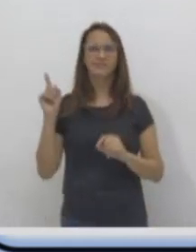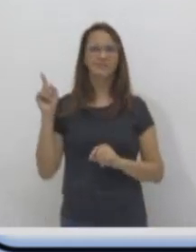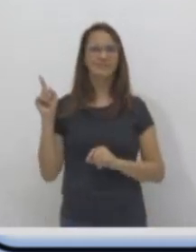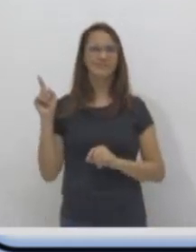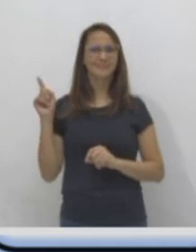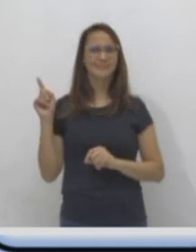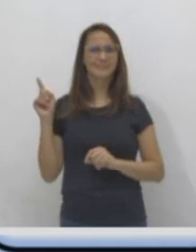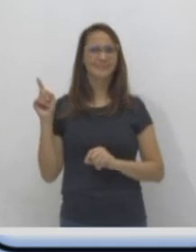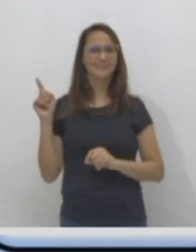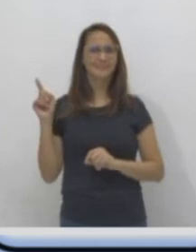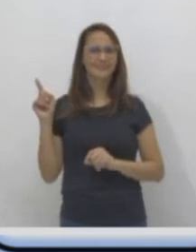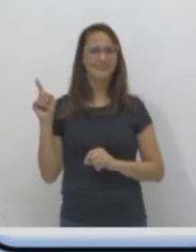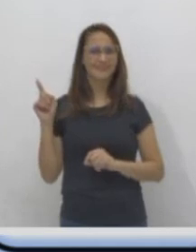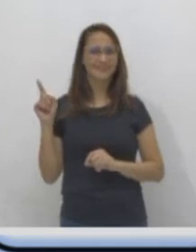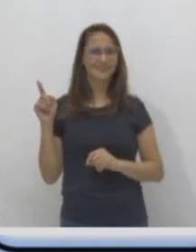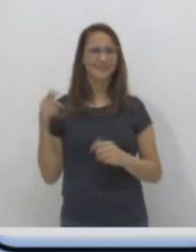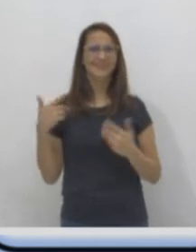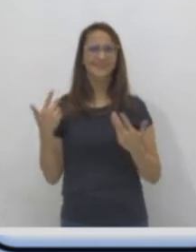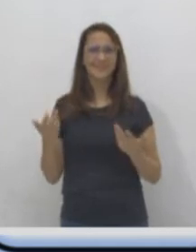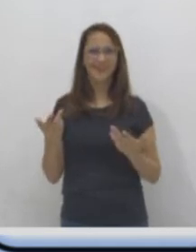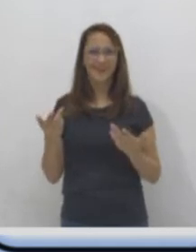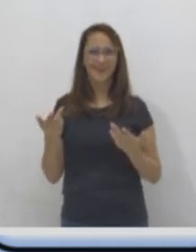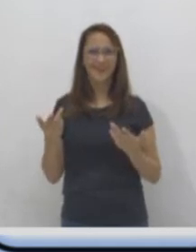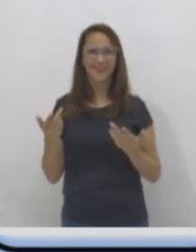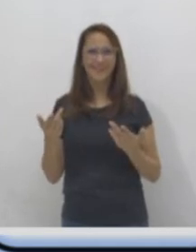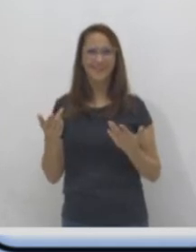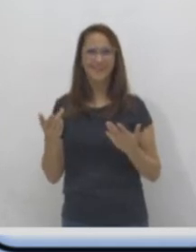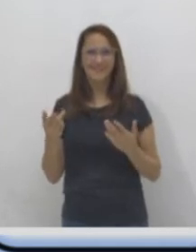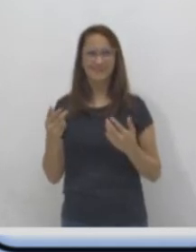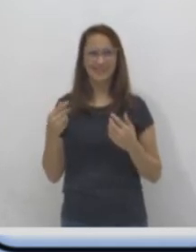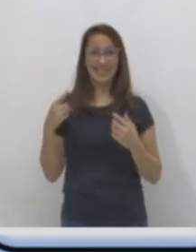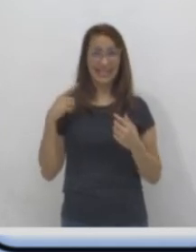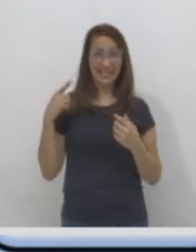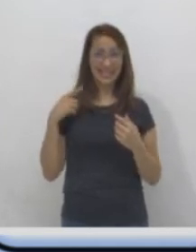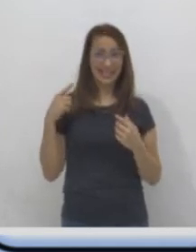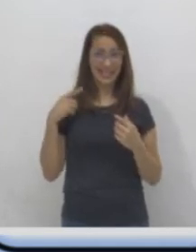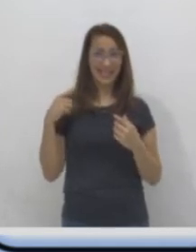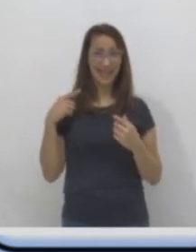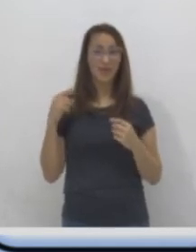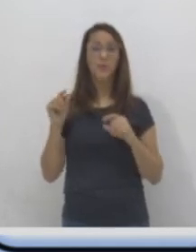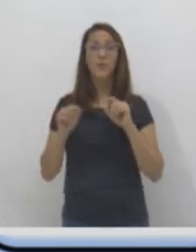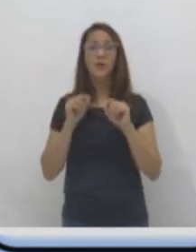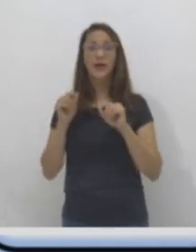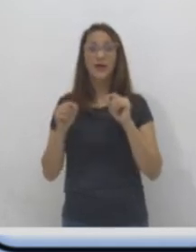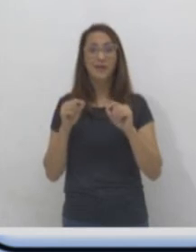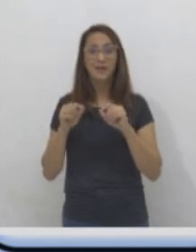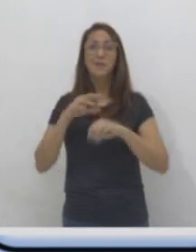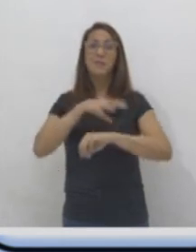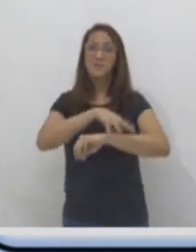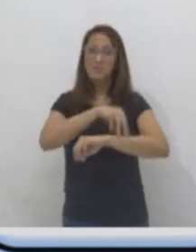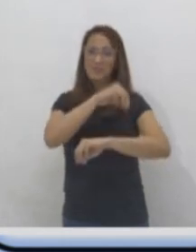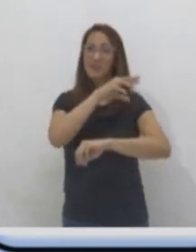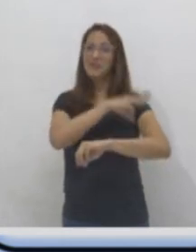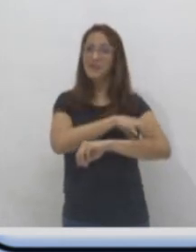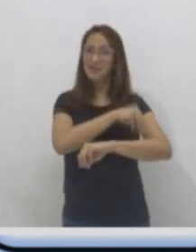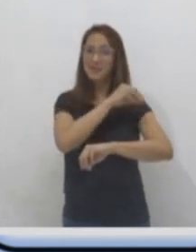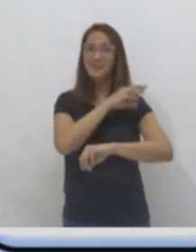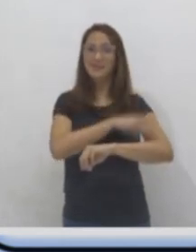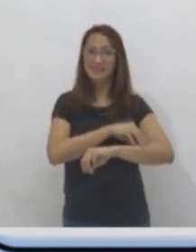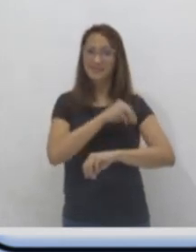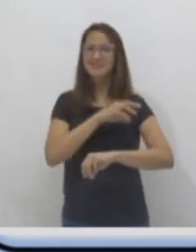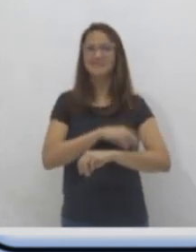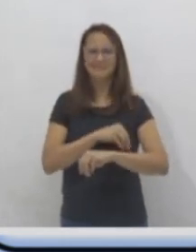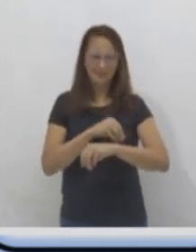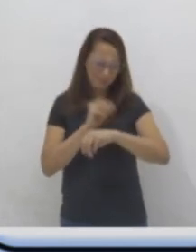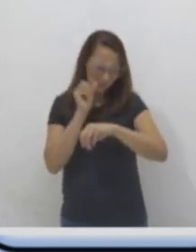Ah, nunca viu? Só botar lá uma lupa que você vai enxergar. A abelha, ela é coberta por pelos, tá legal? Tem muito de